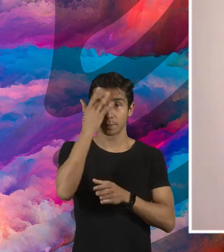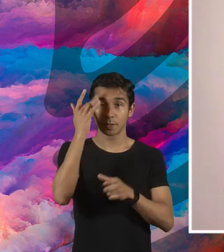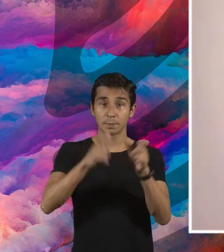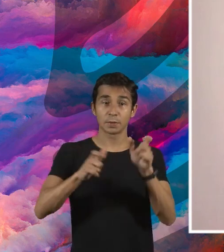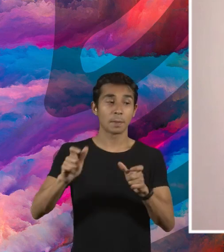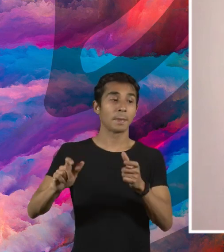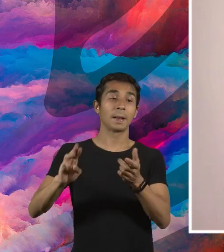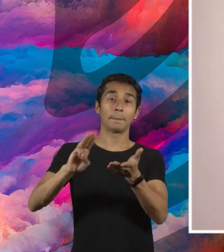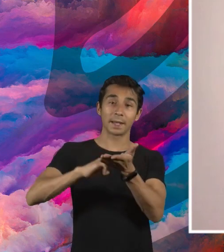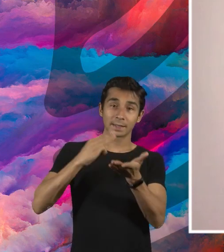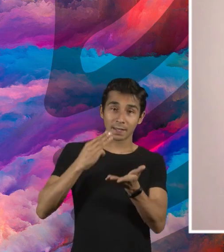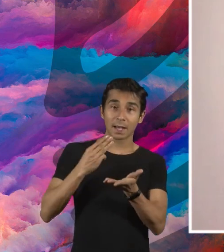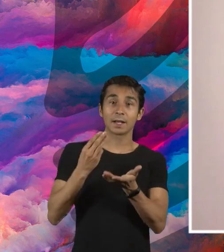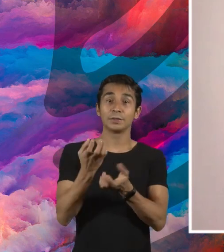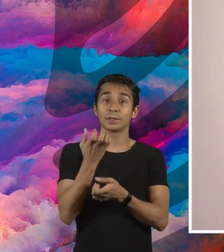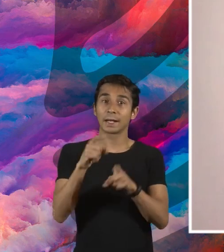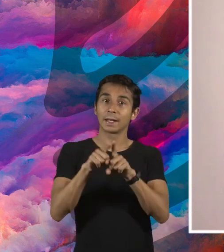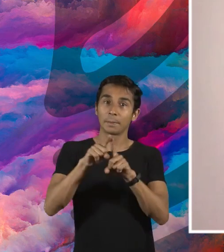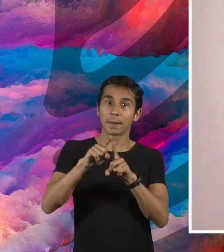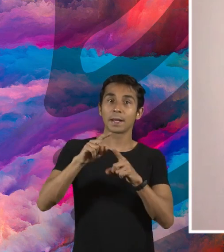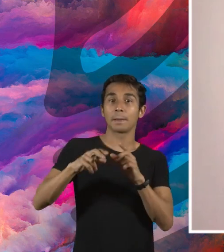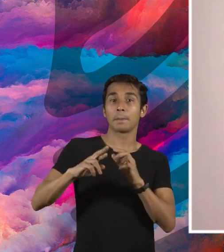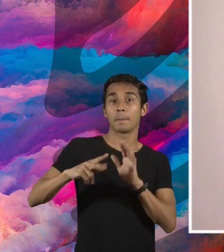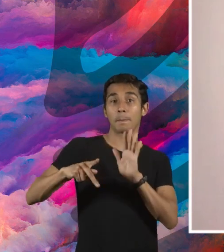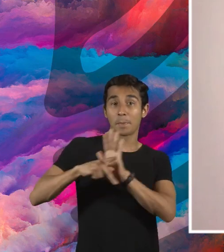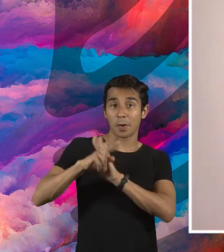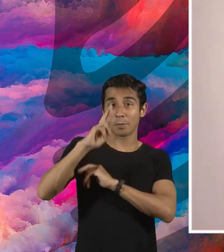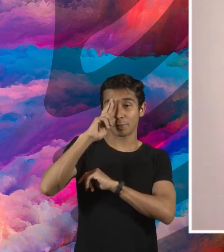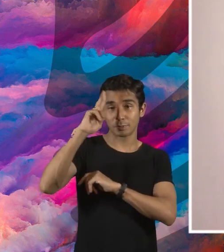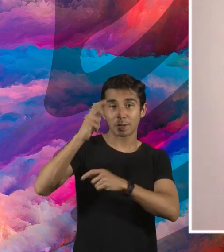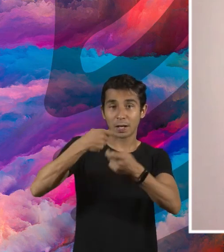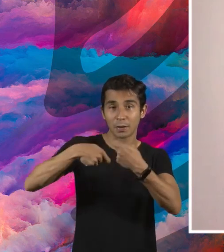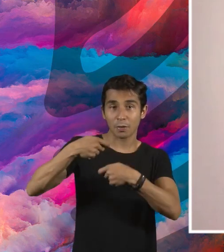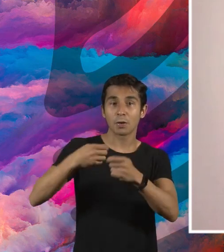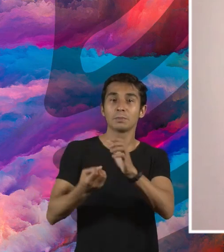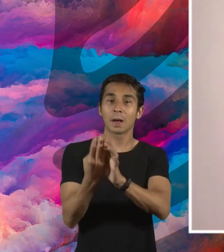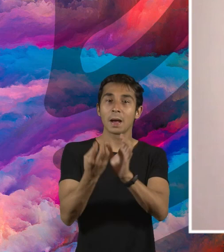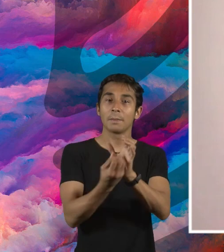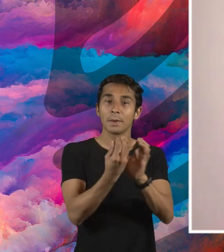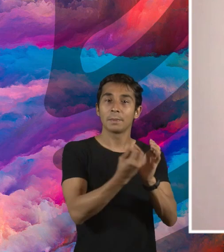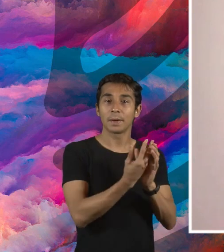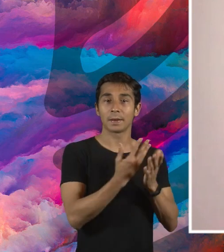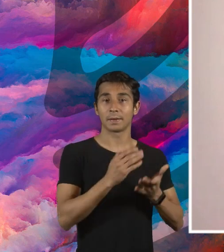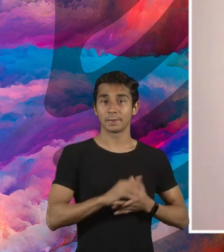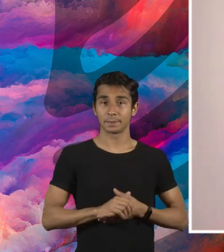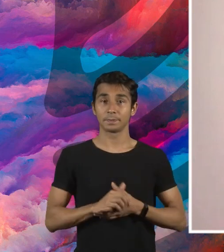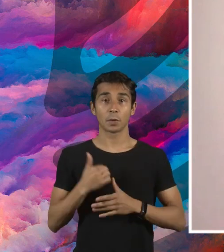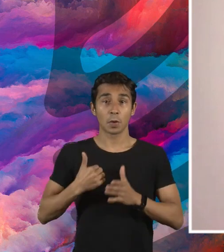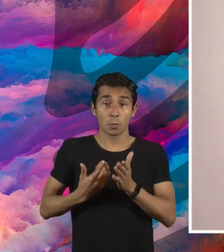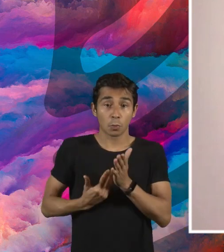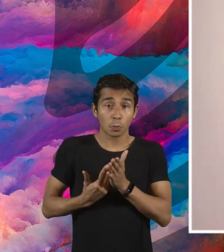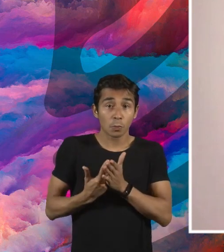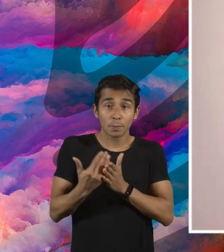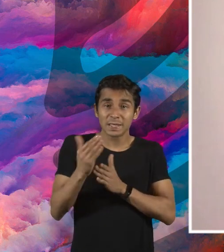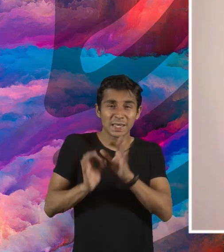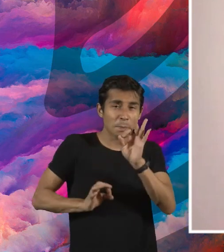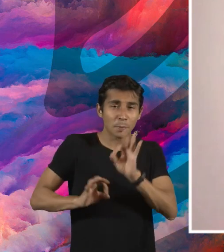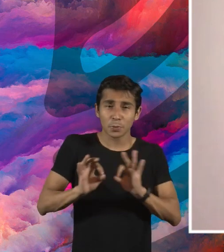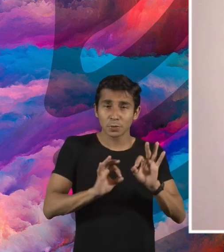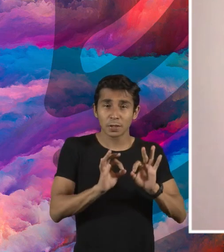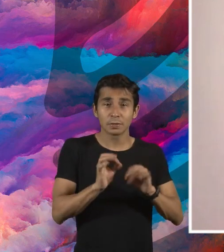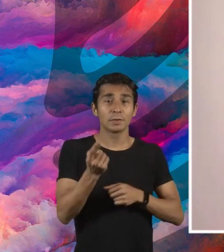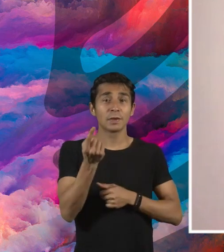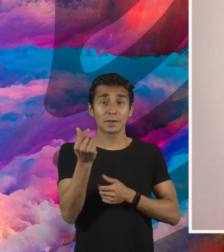parte ali de uma das pioneiras que inicia um projeto sem investimento e desafia toda a